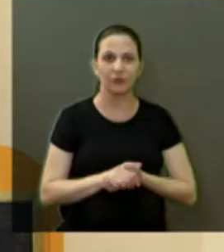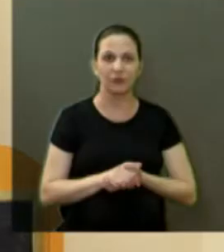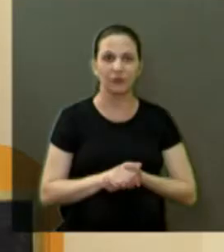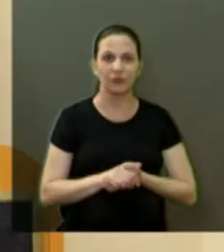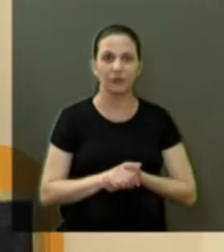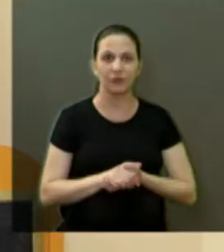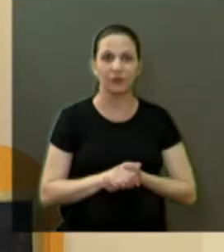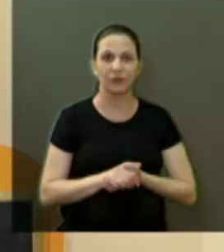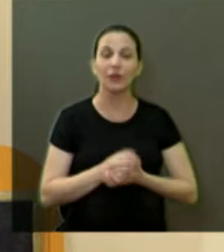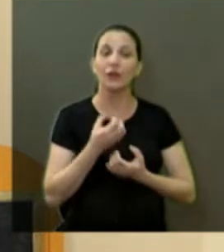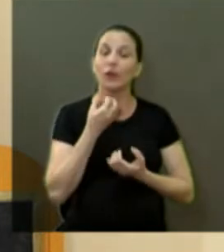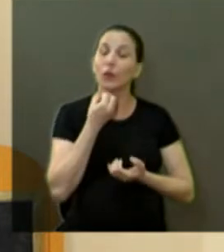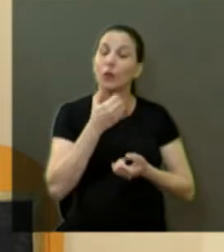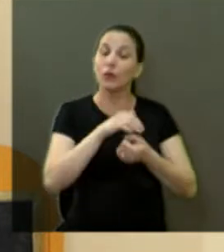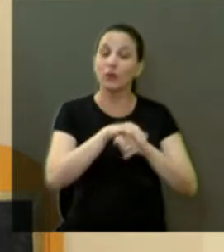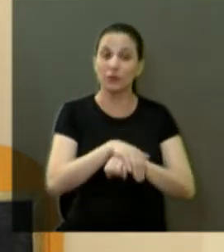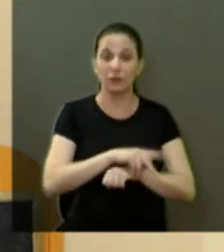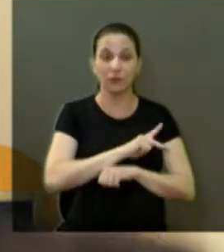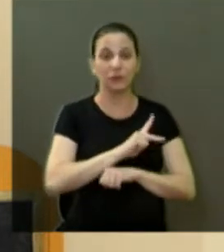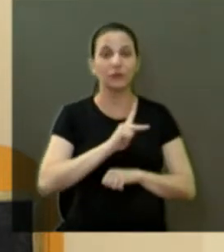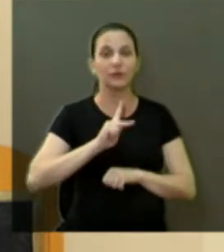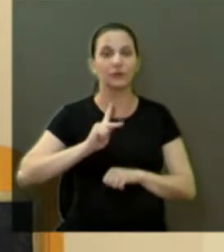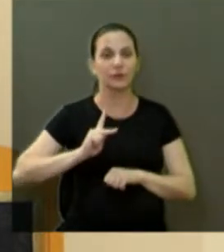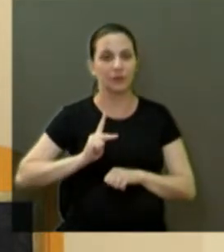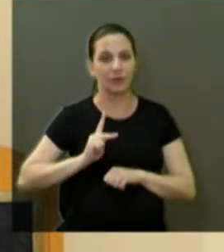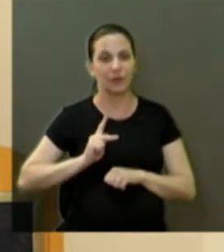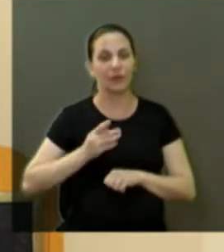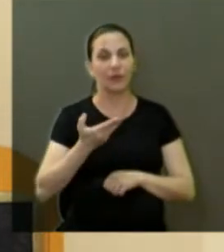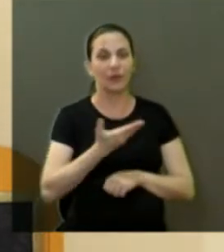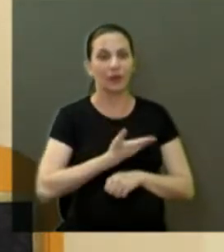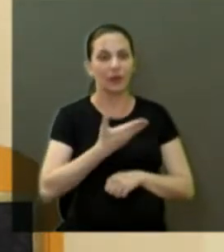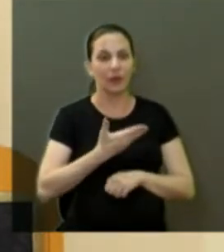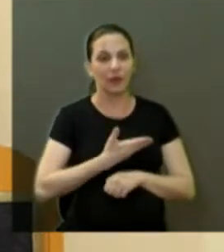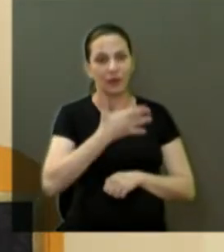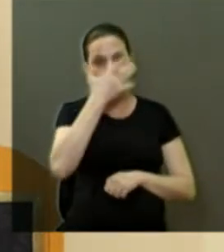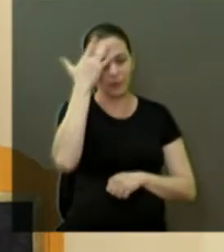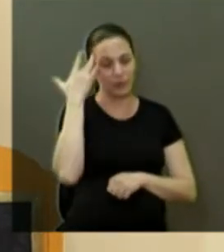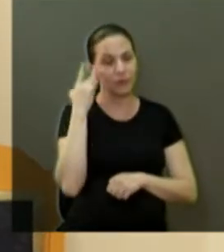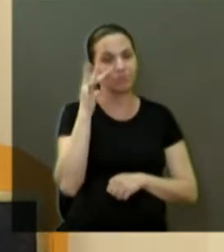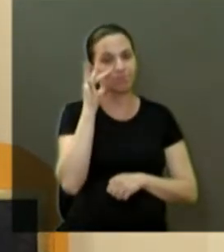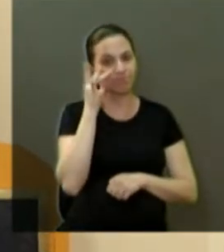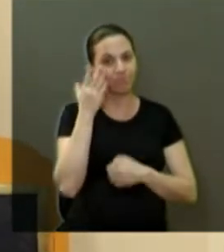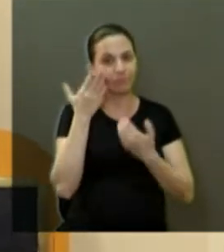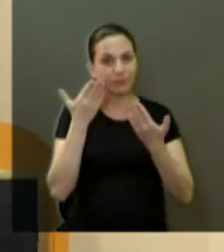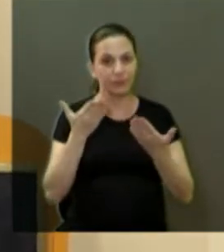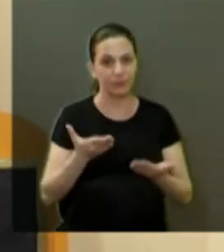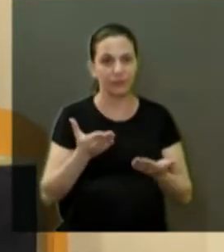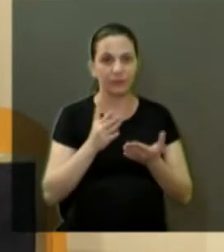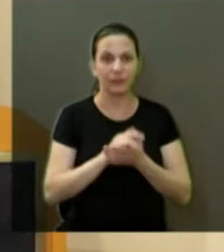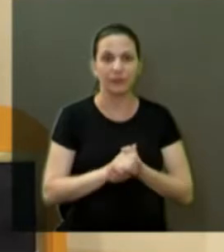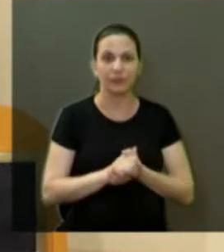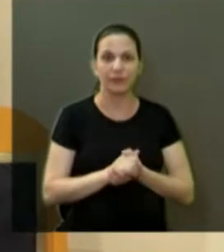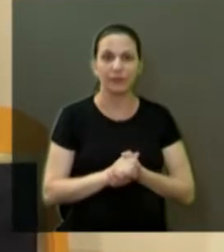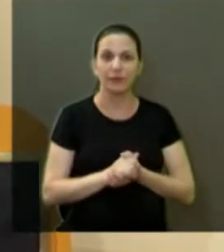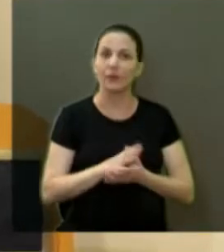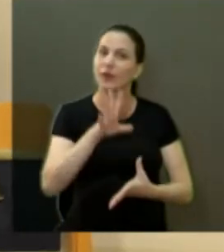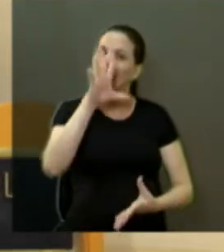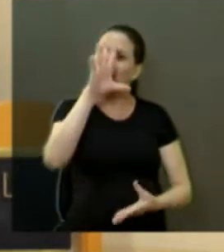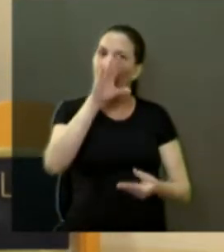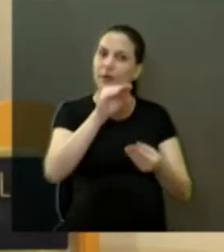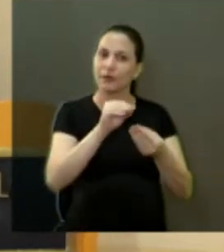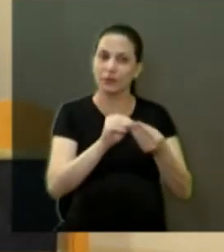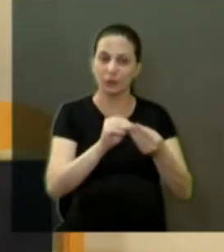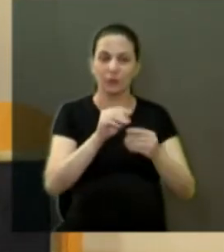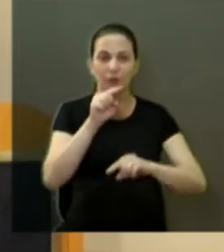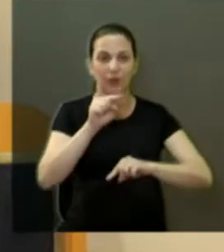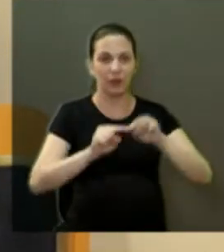Boa noite, senhor presidente, caros colegas, aos presentes. Vou fazer um resuminho da atividade